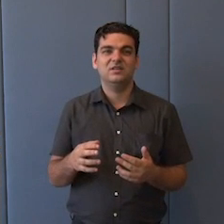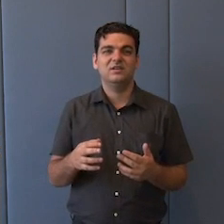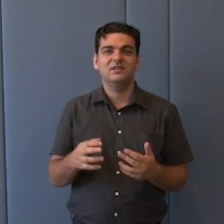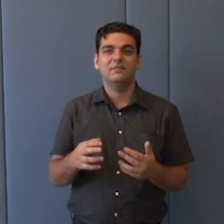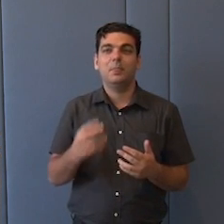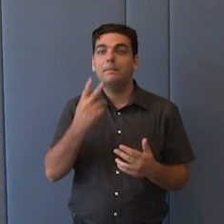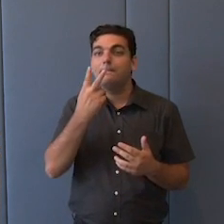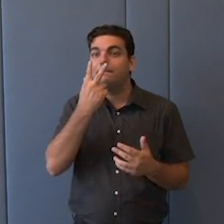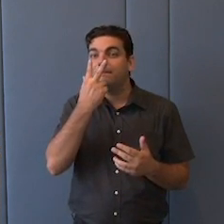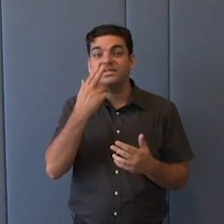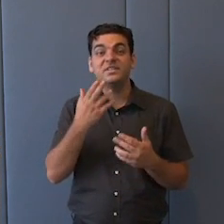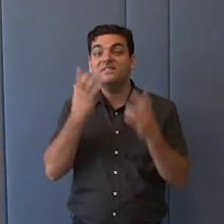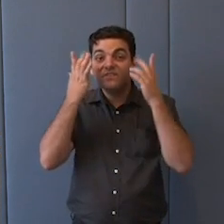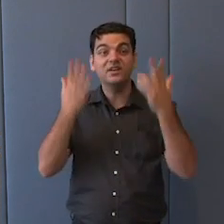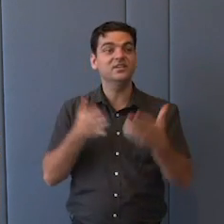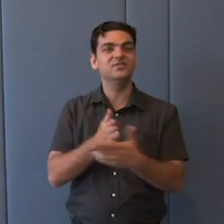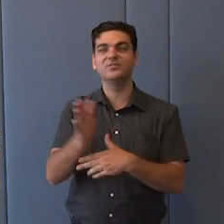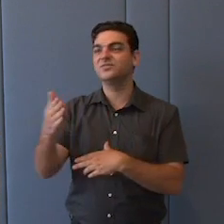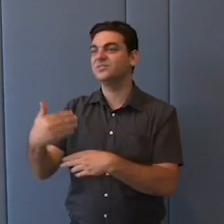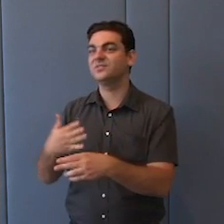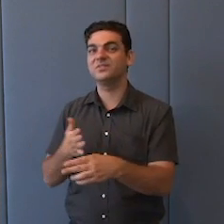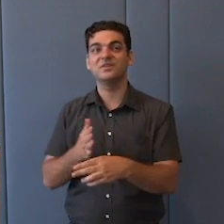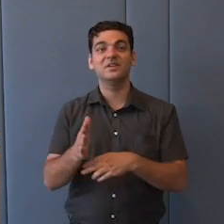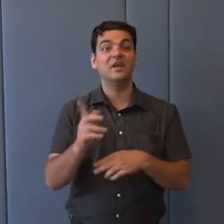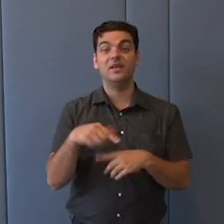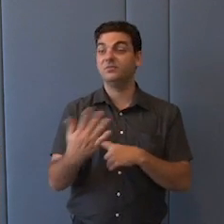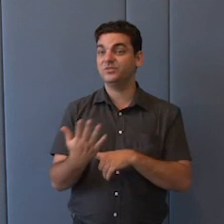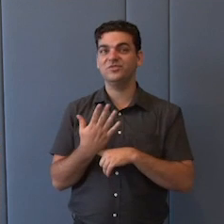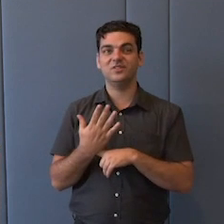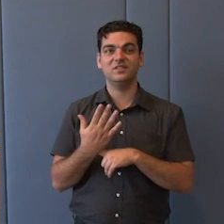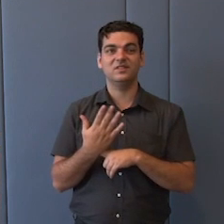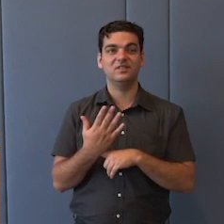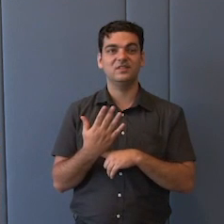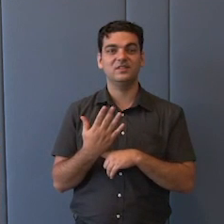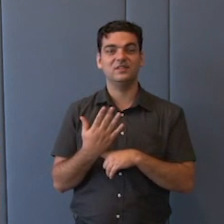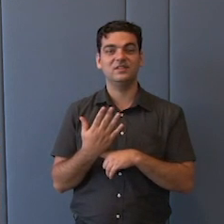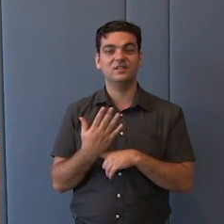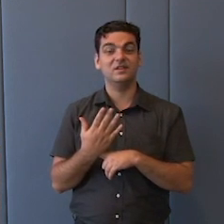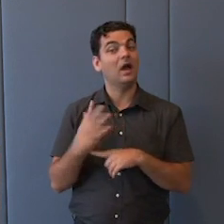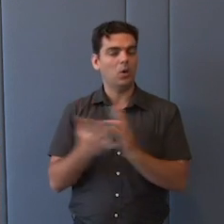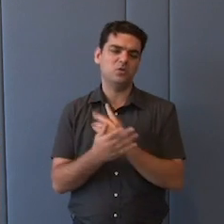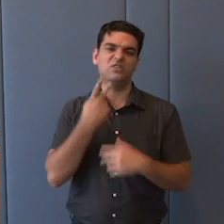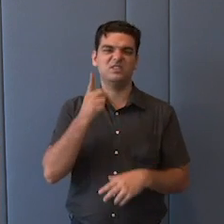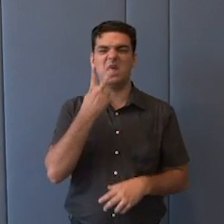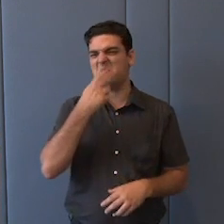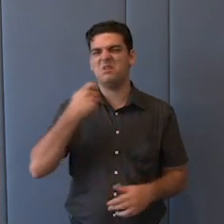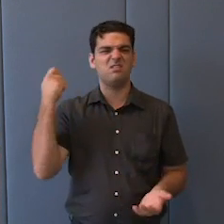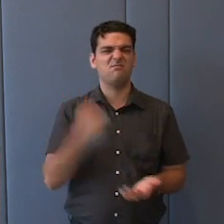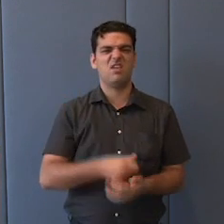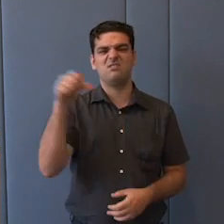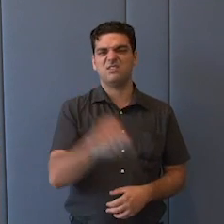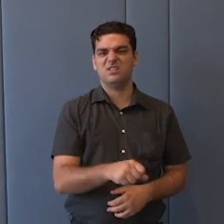transfronteriças, se imaginava que isso seria mais um elemento, mais um prego no caixão da nação. E está sendo o contrário.